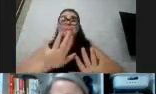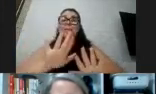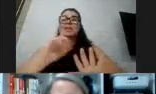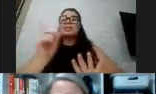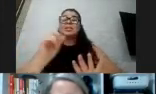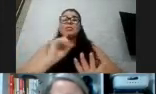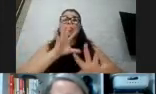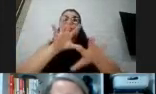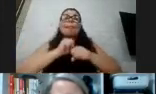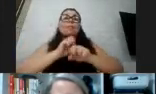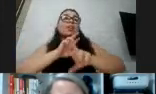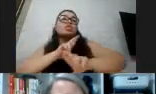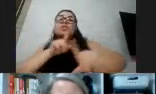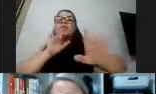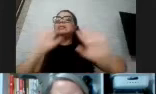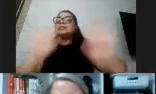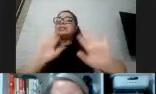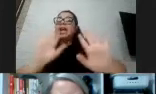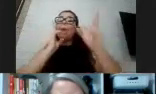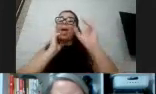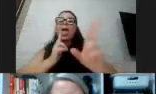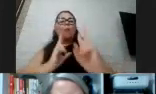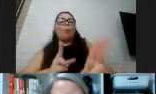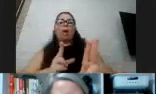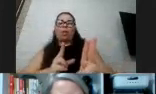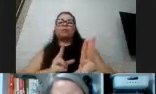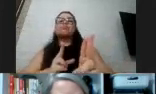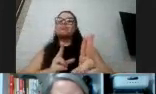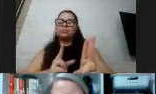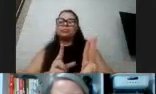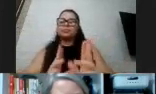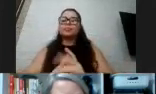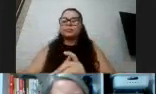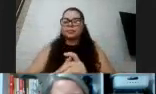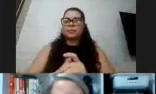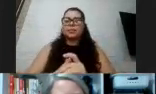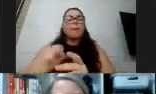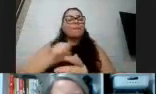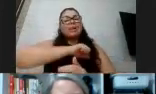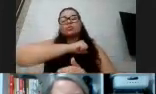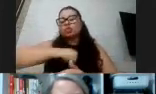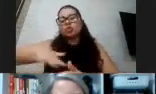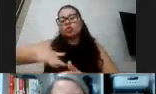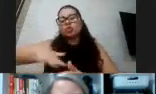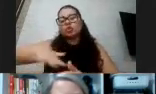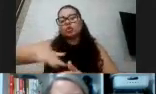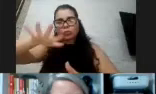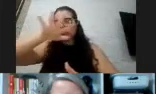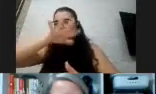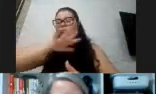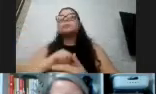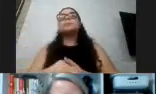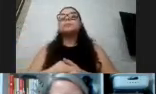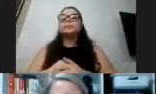diferente. O contágio, a transmissão é exatamente igual para como acontece para a população em